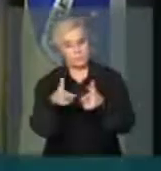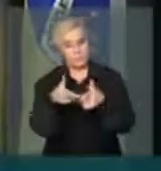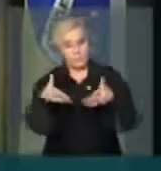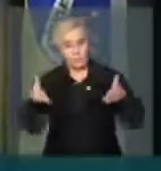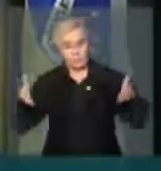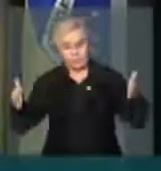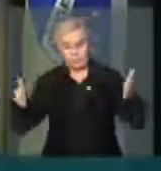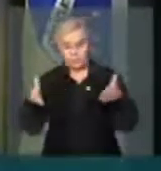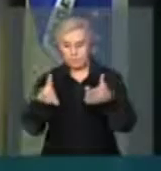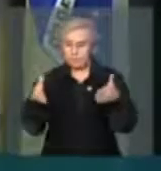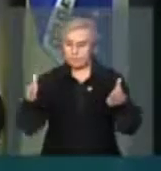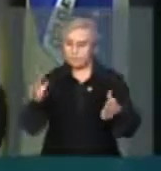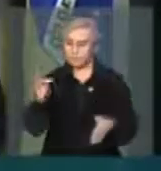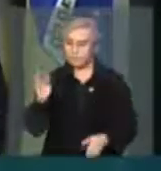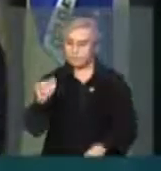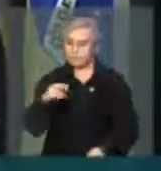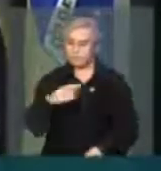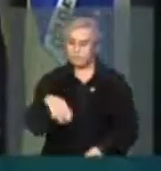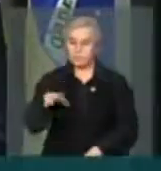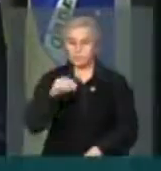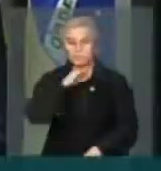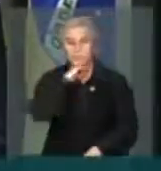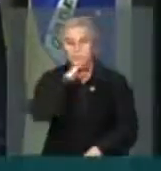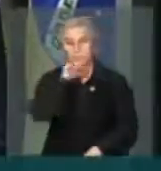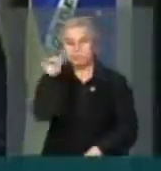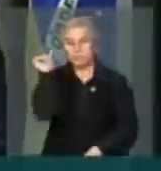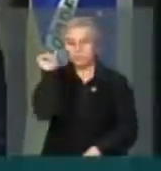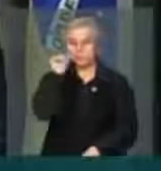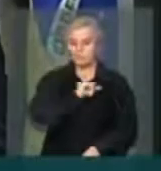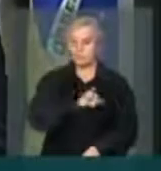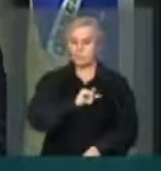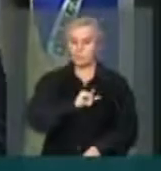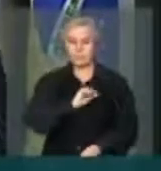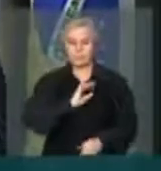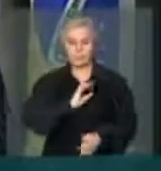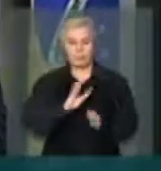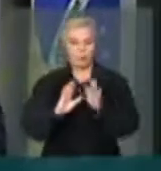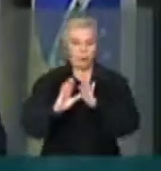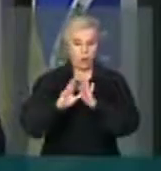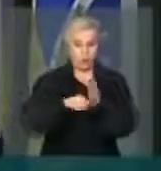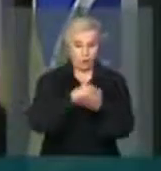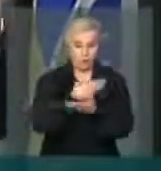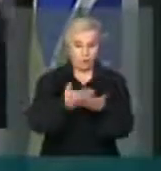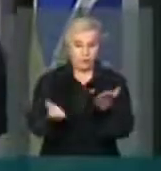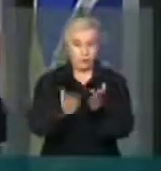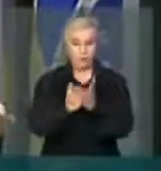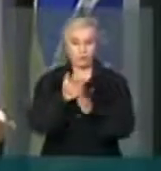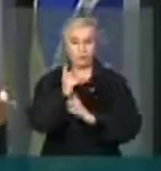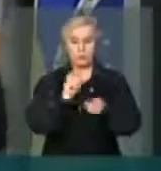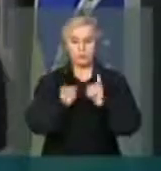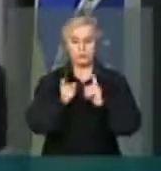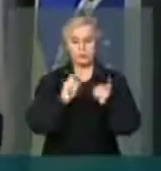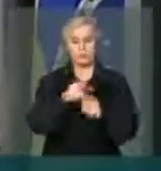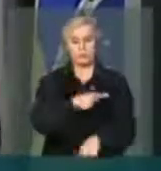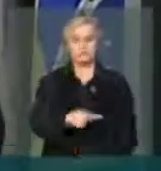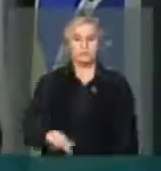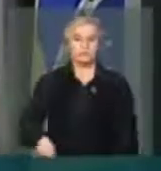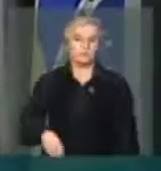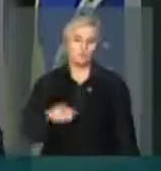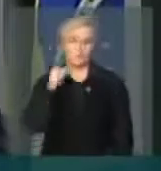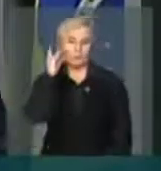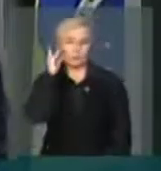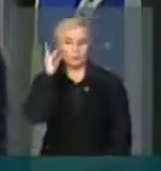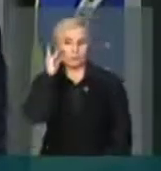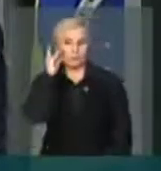do buraco causado pela administração Dilma Rousseff para que essa conta seja